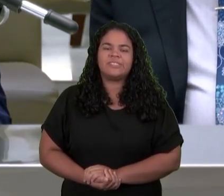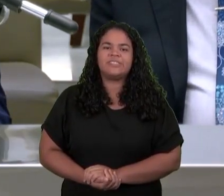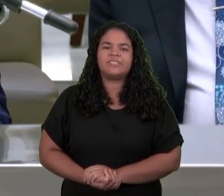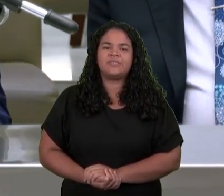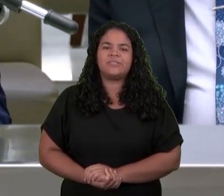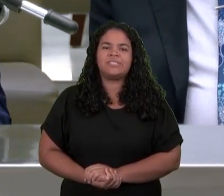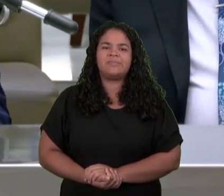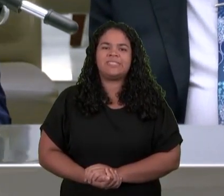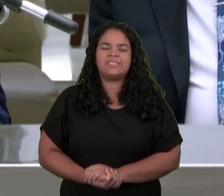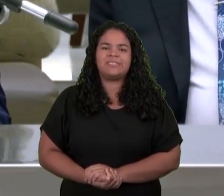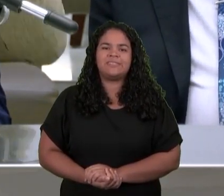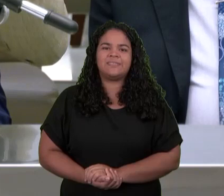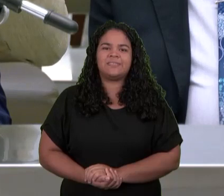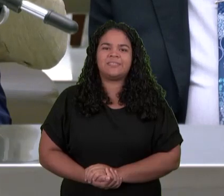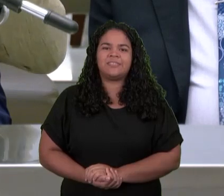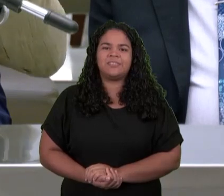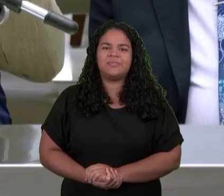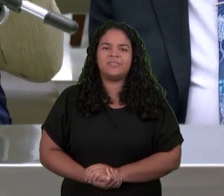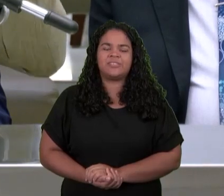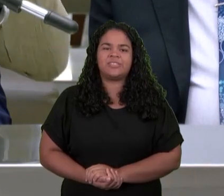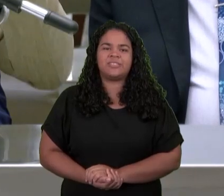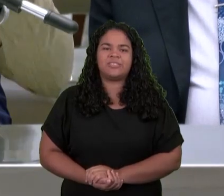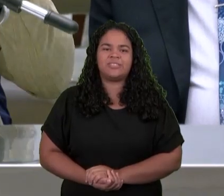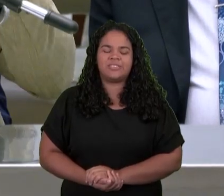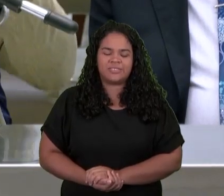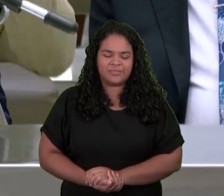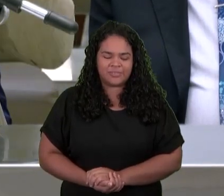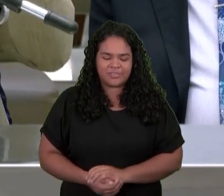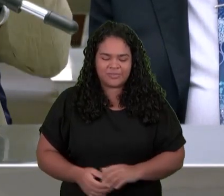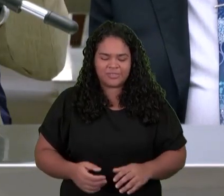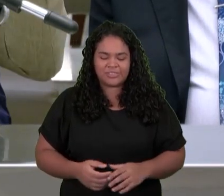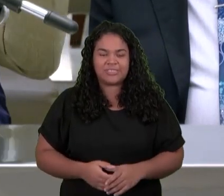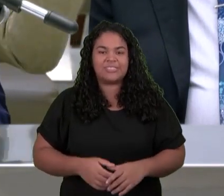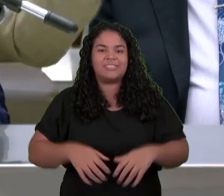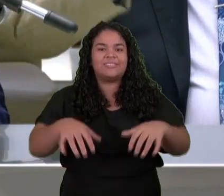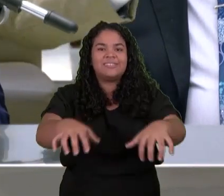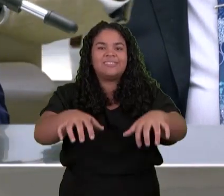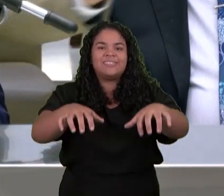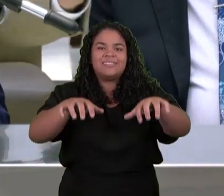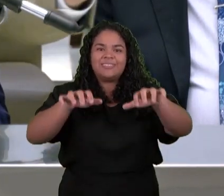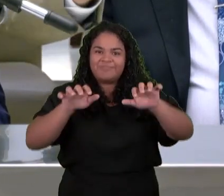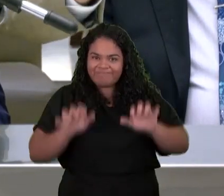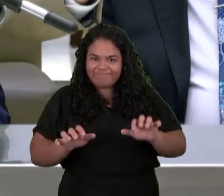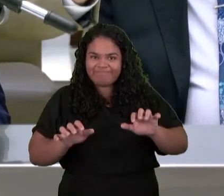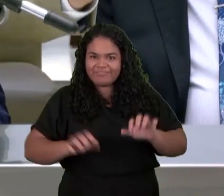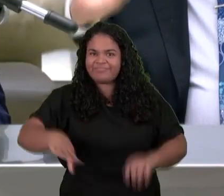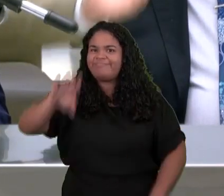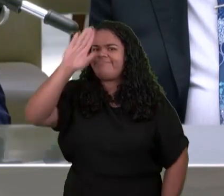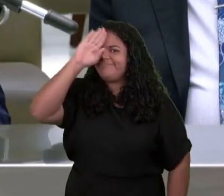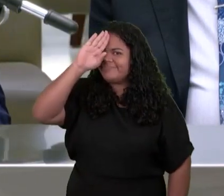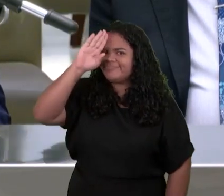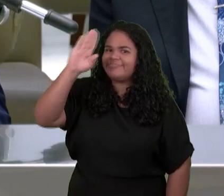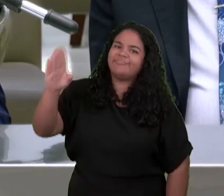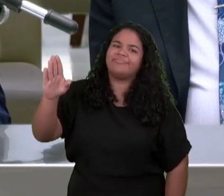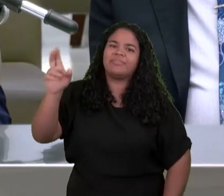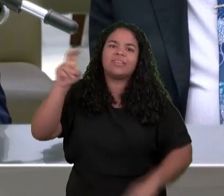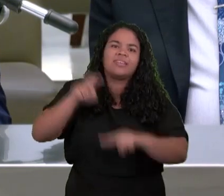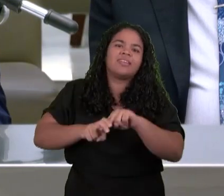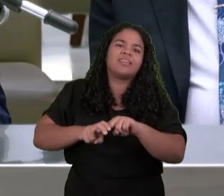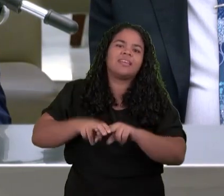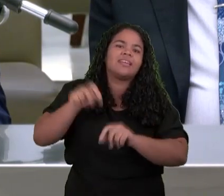trono E ao redor Do trono Haviam 24 Tronos Com 24